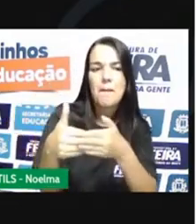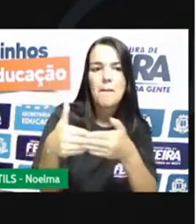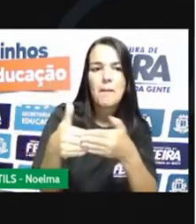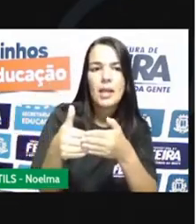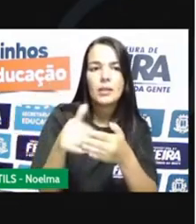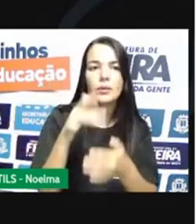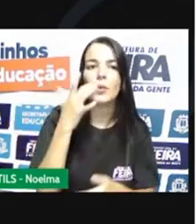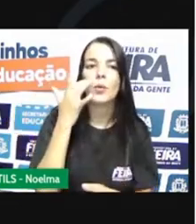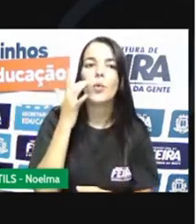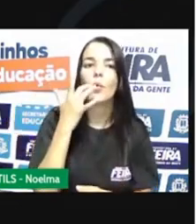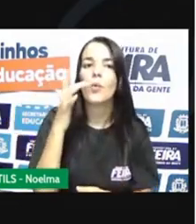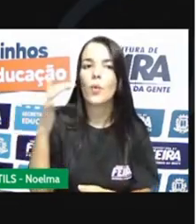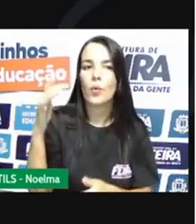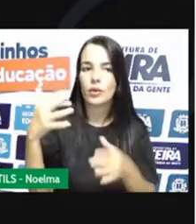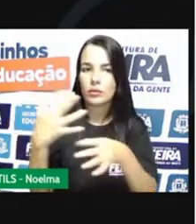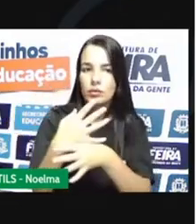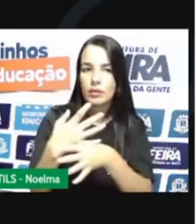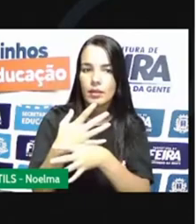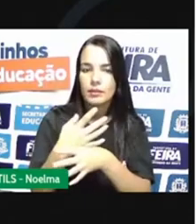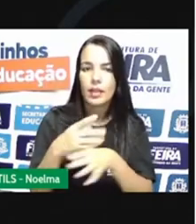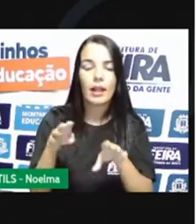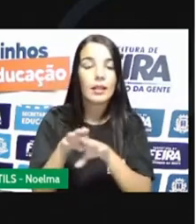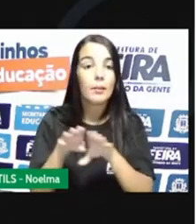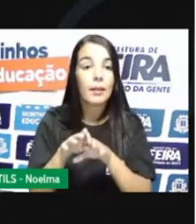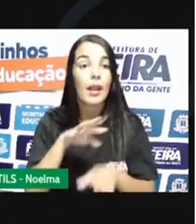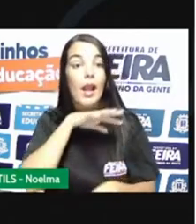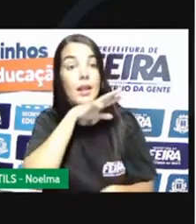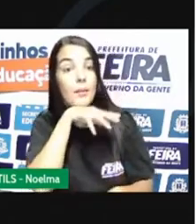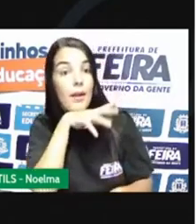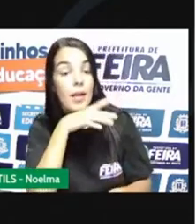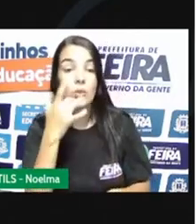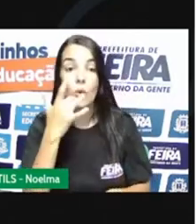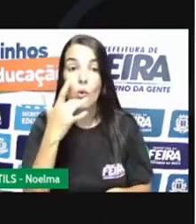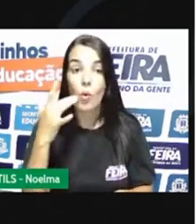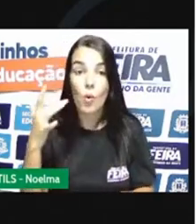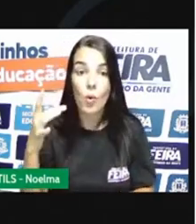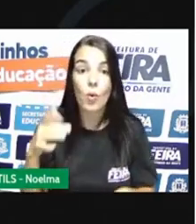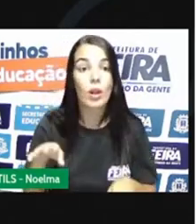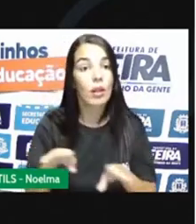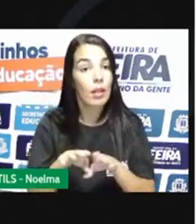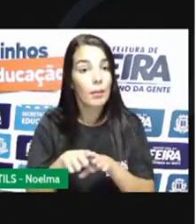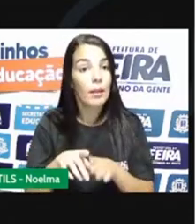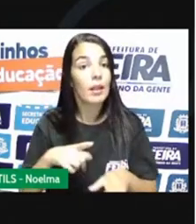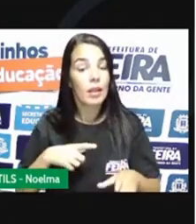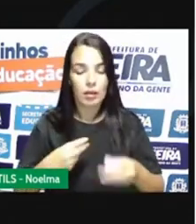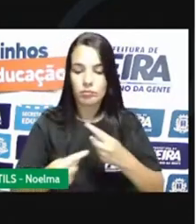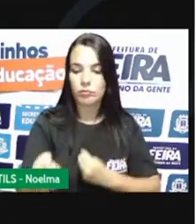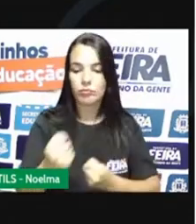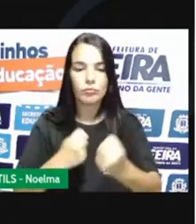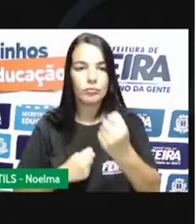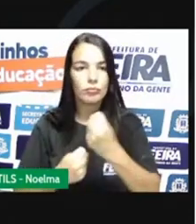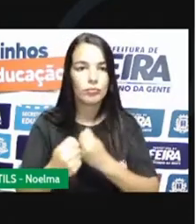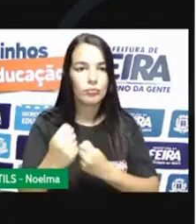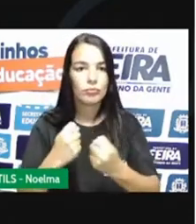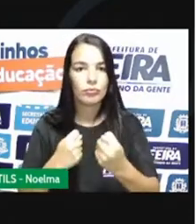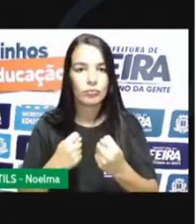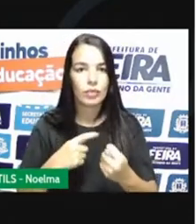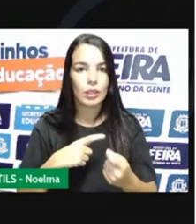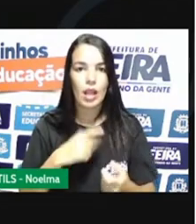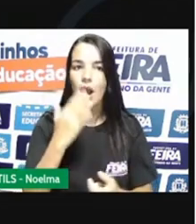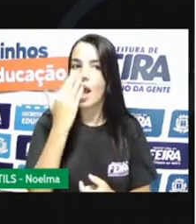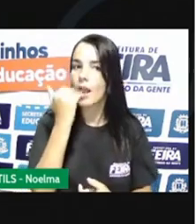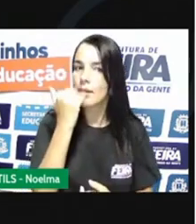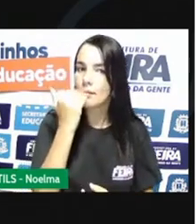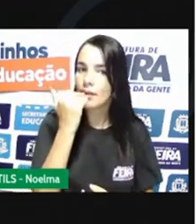mineradoras. Além de animais e ouro os tropeiros comercializavam artigos manufaturados vindos da Europa e